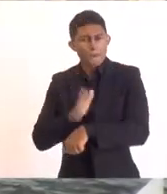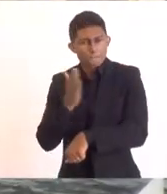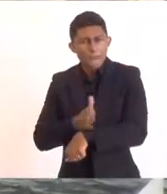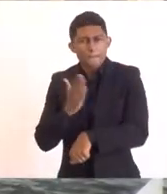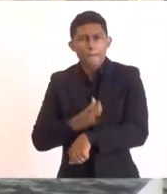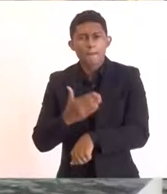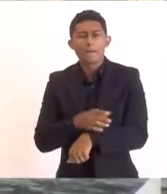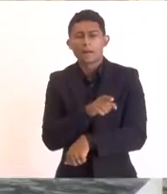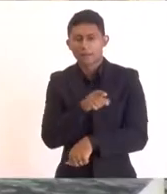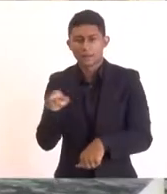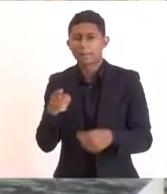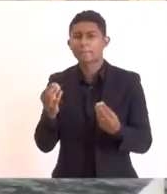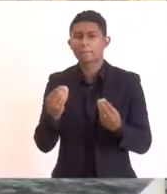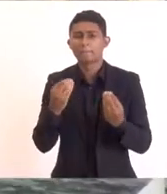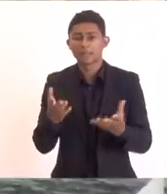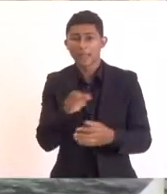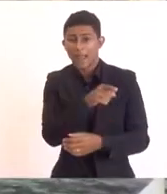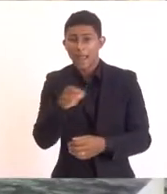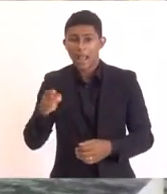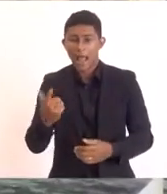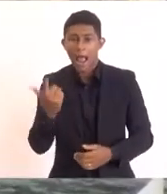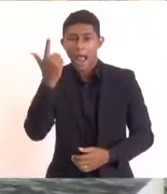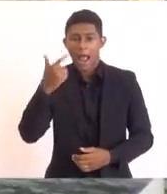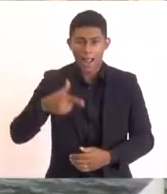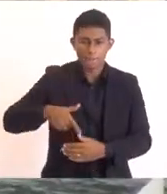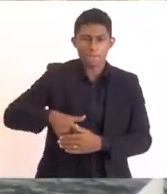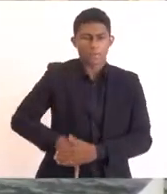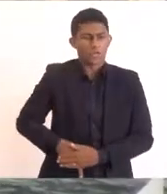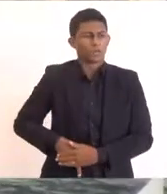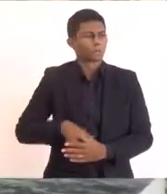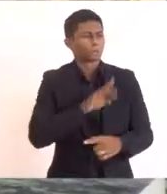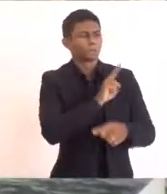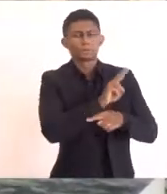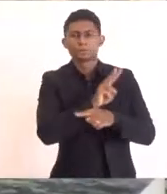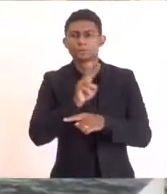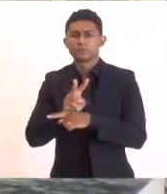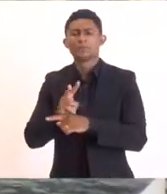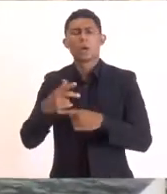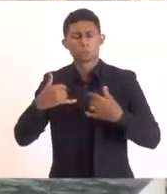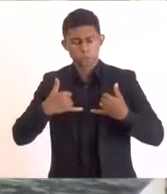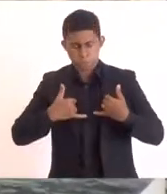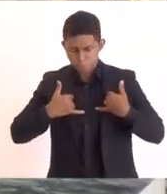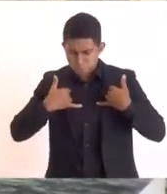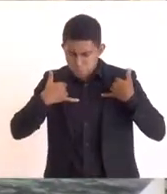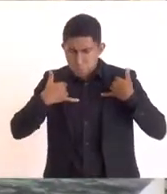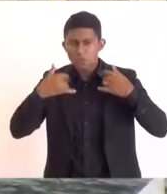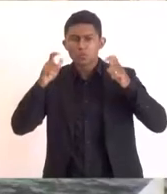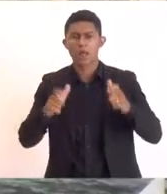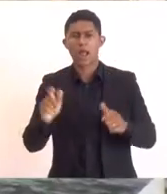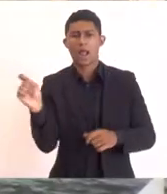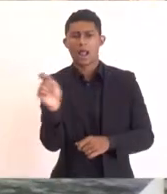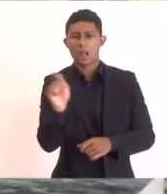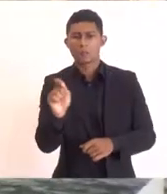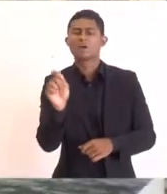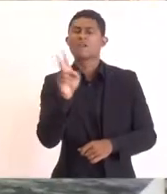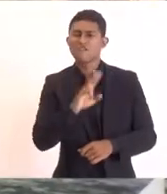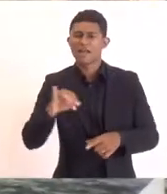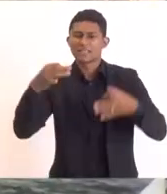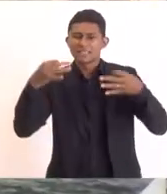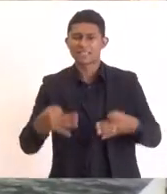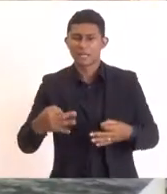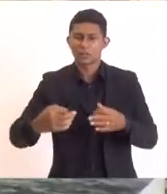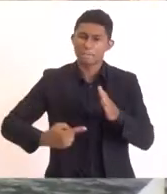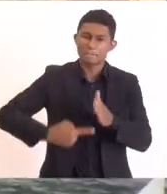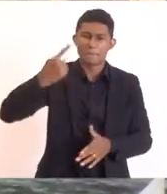a gente ter a guarda armada em Araruama. Então, com muito orgulho, posso dizer que nós seremos pioneiros